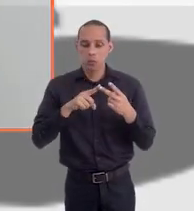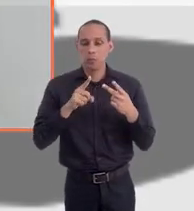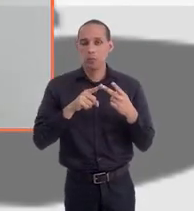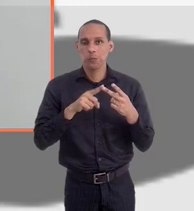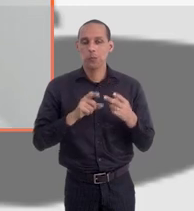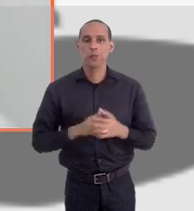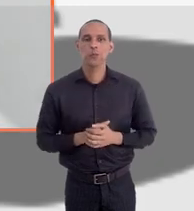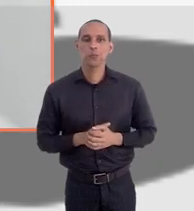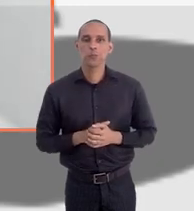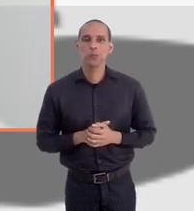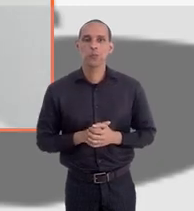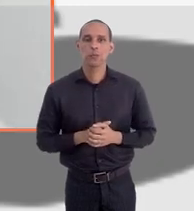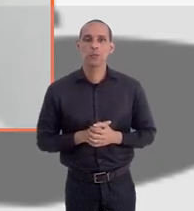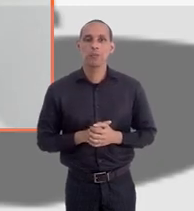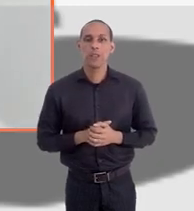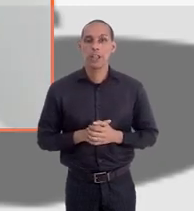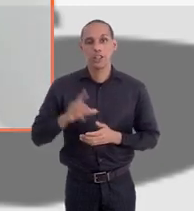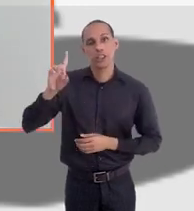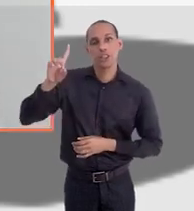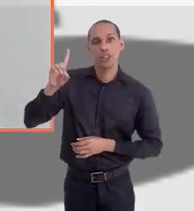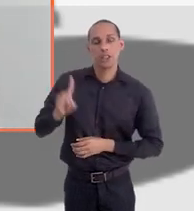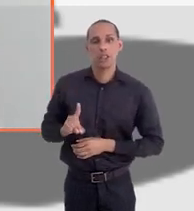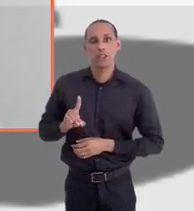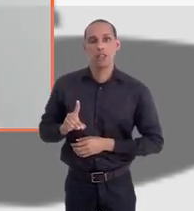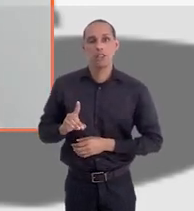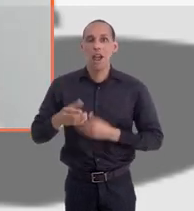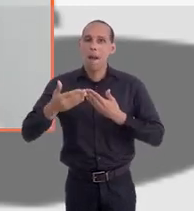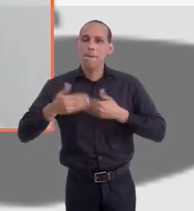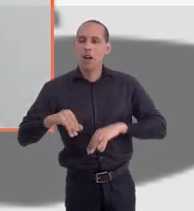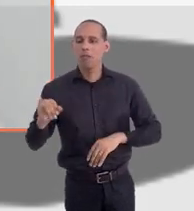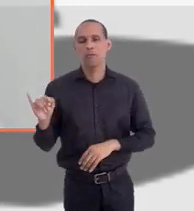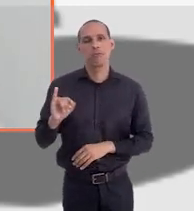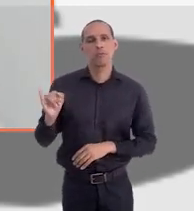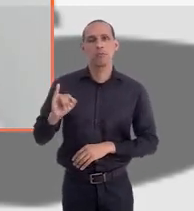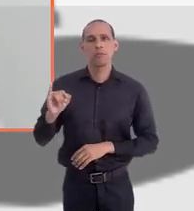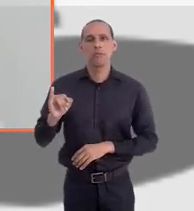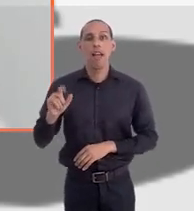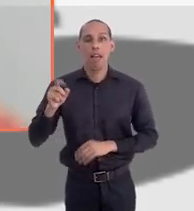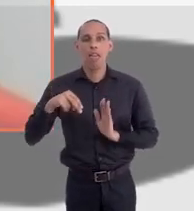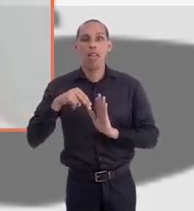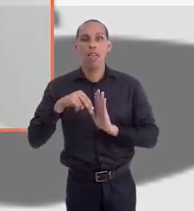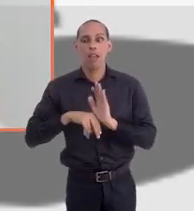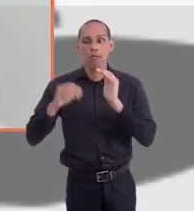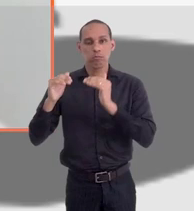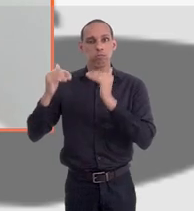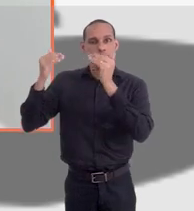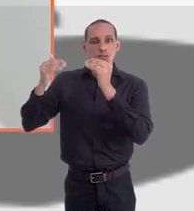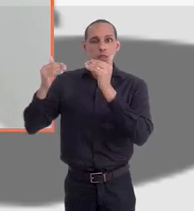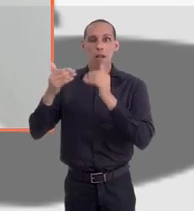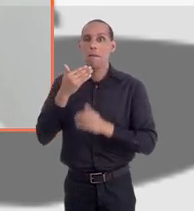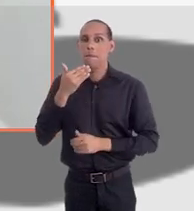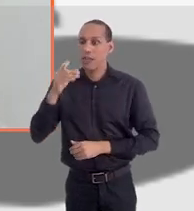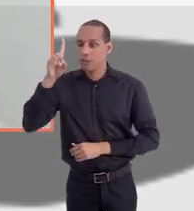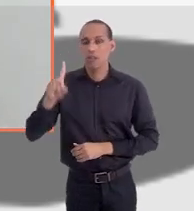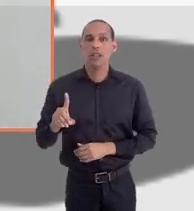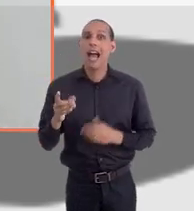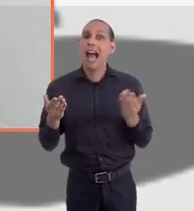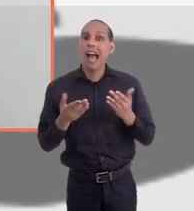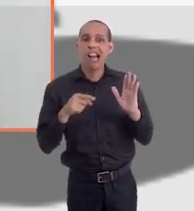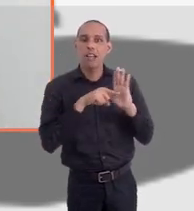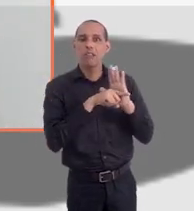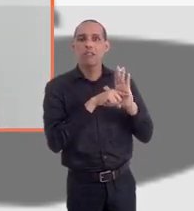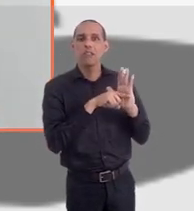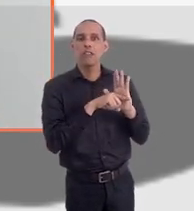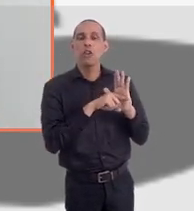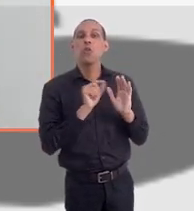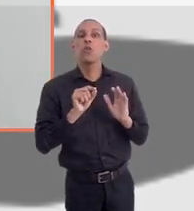outra referência é que na parte de direito, para a prova de inspetor, que é uma prova de nível superior, ele pedia direito mesmo. E agora, para